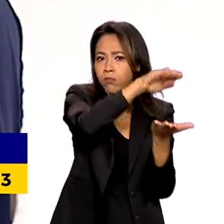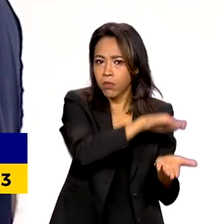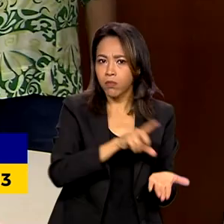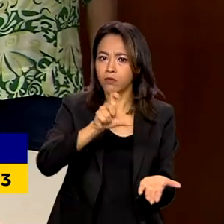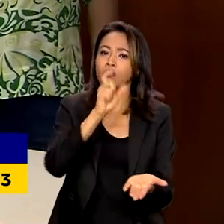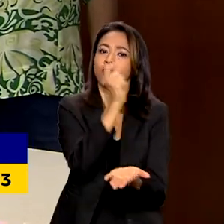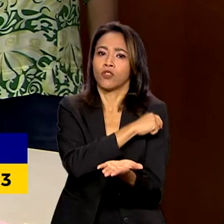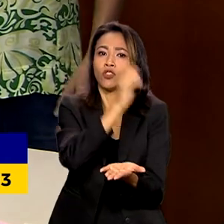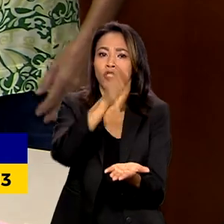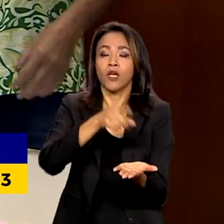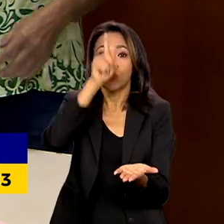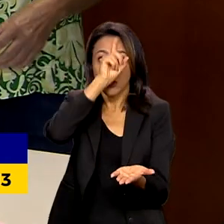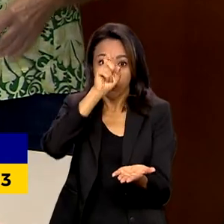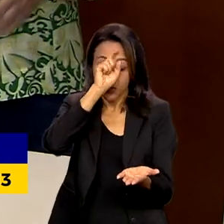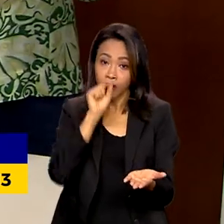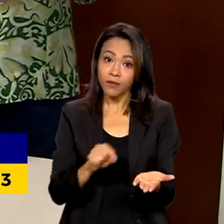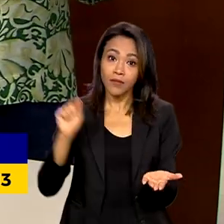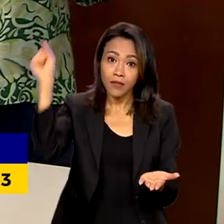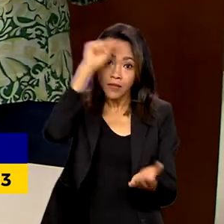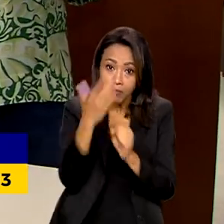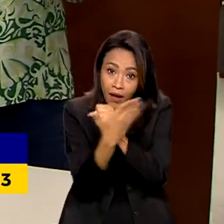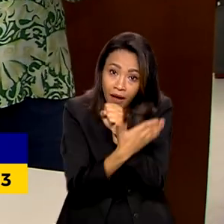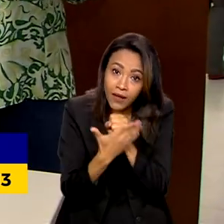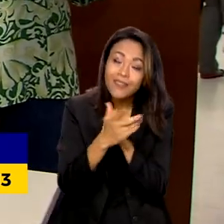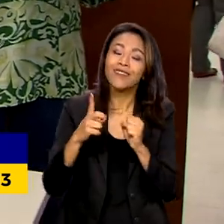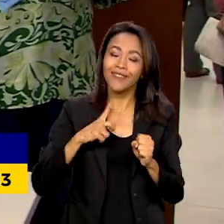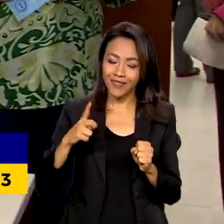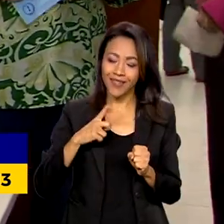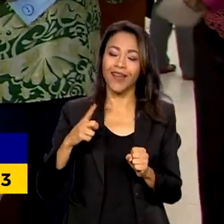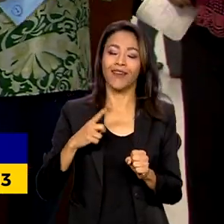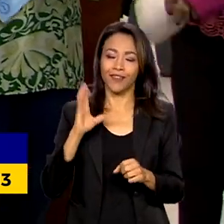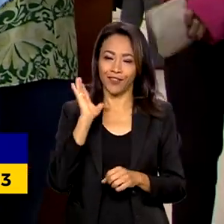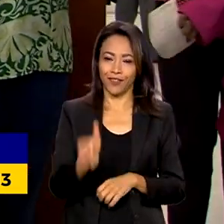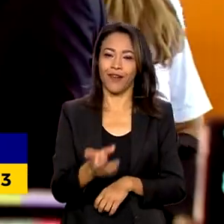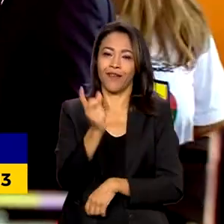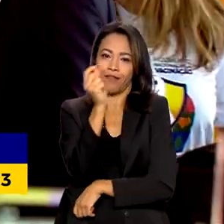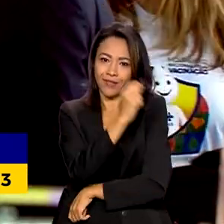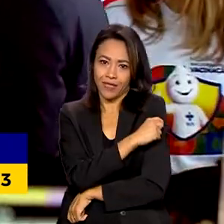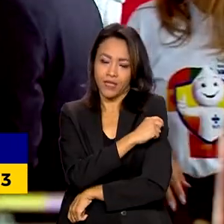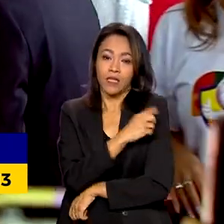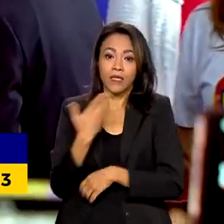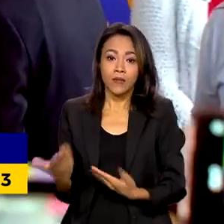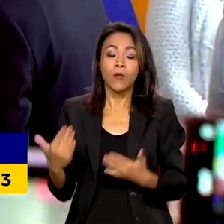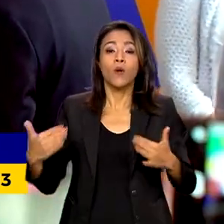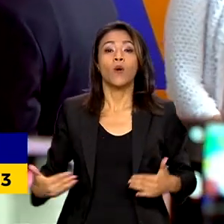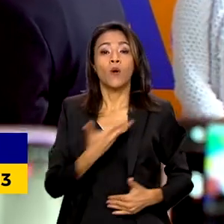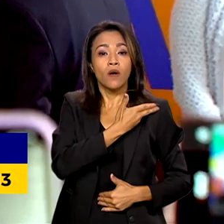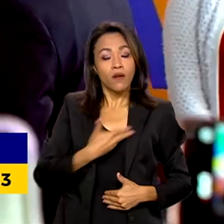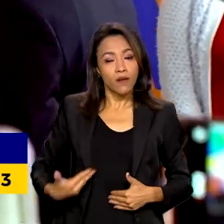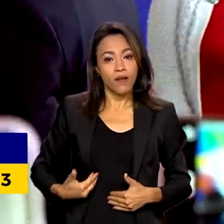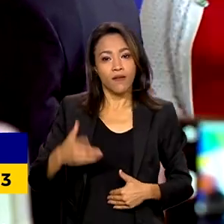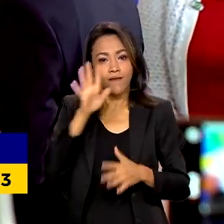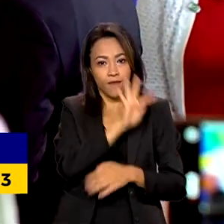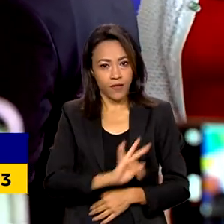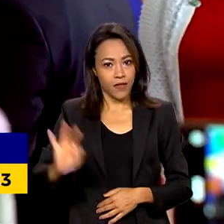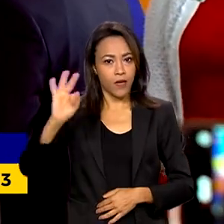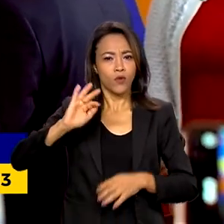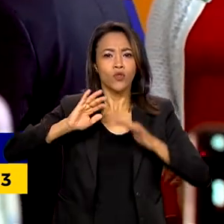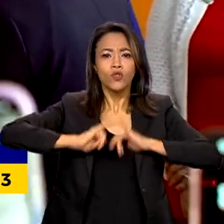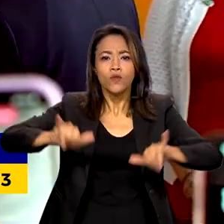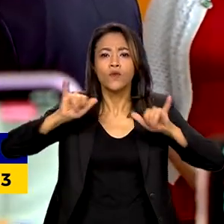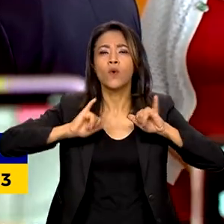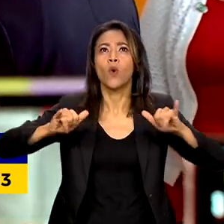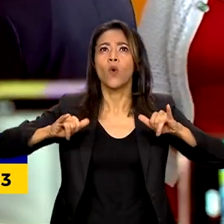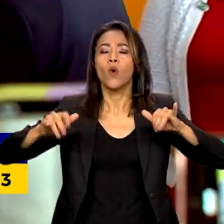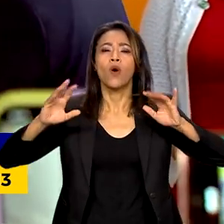as unidades básicas de saúde estão abastecidas. Além disso, o governo federal lançou um movimento nacional